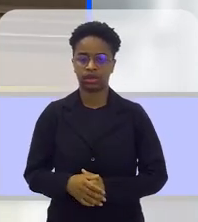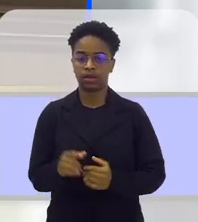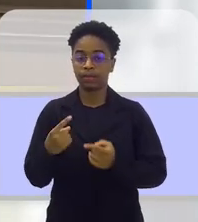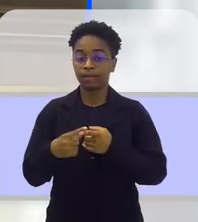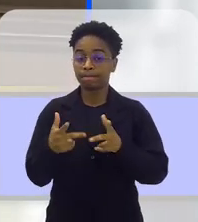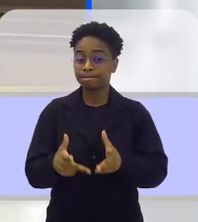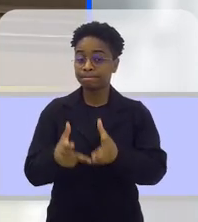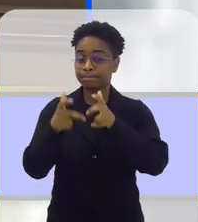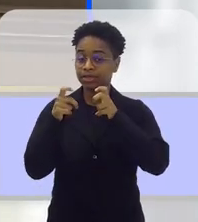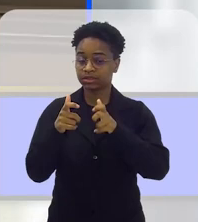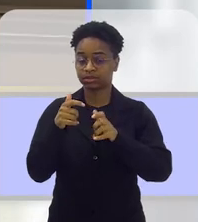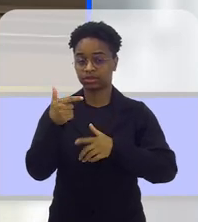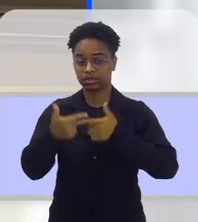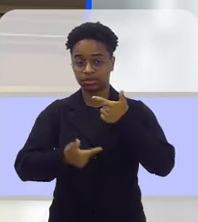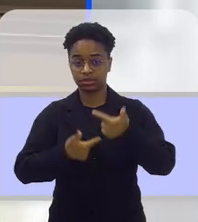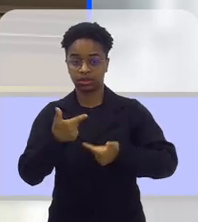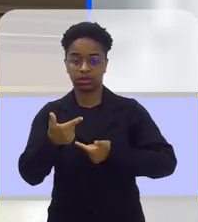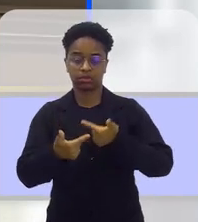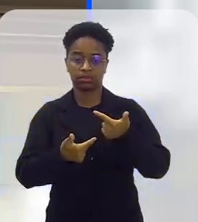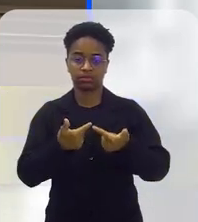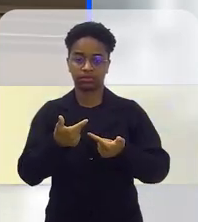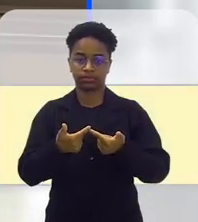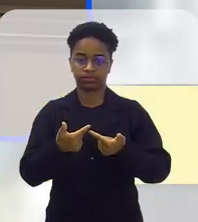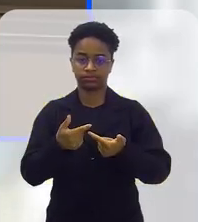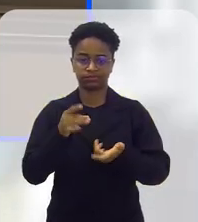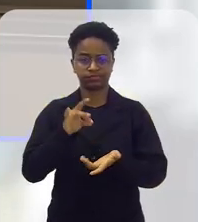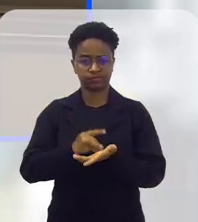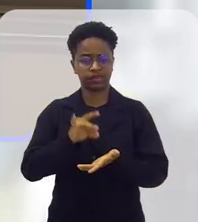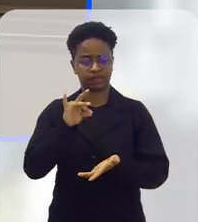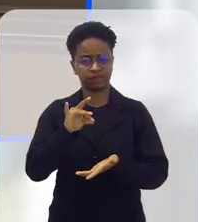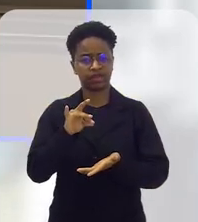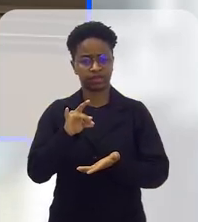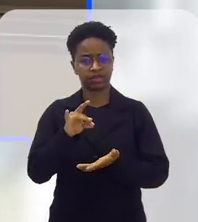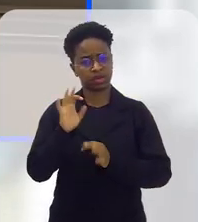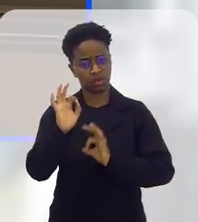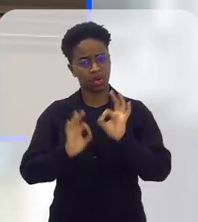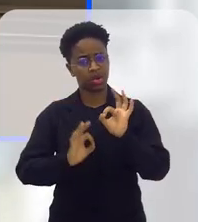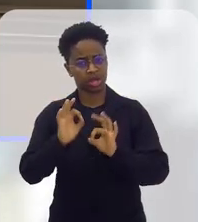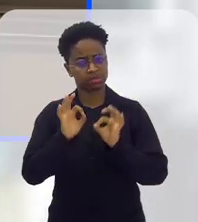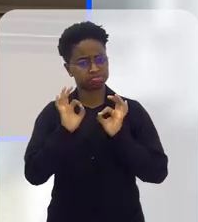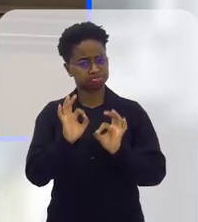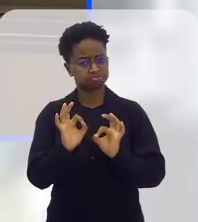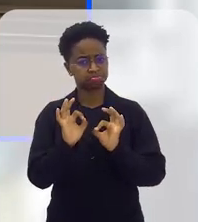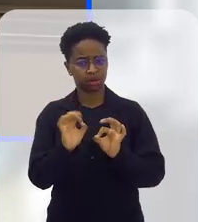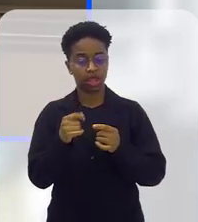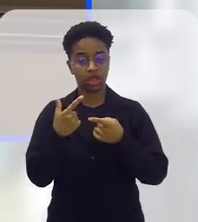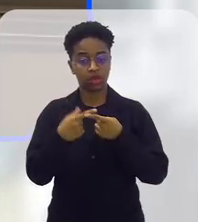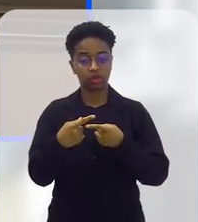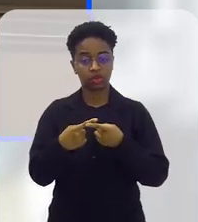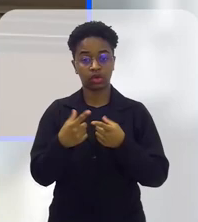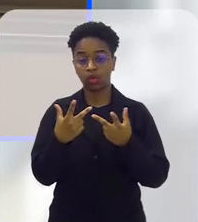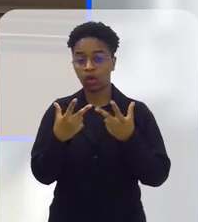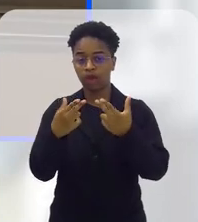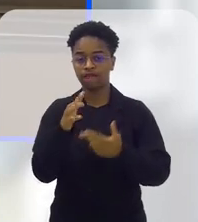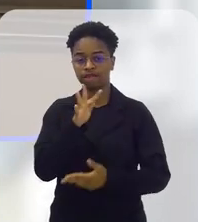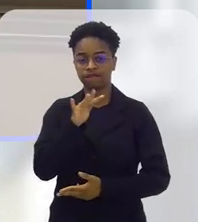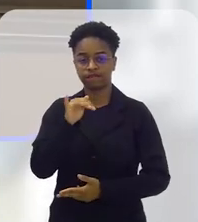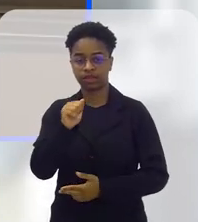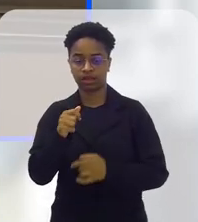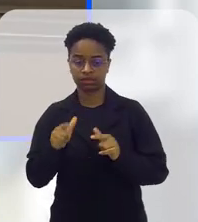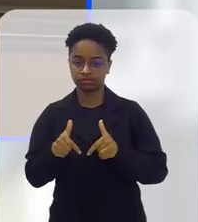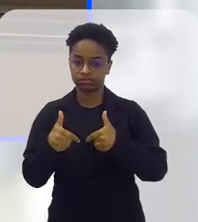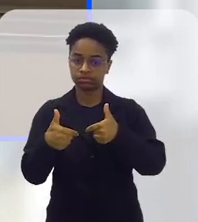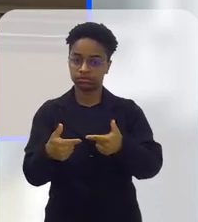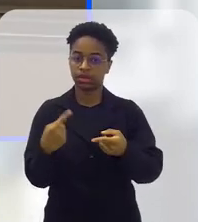vê um trabalho muito bem organizado, como a FIA está fazendo, um